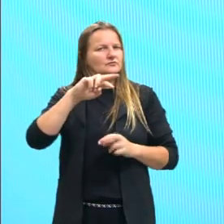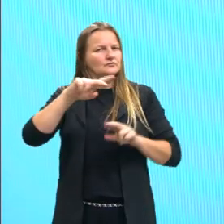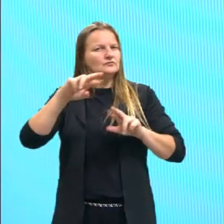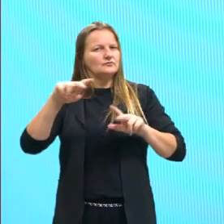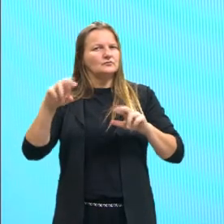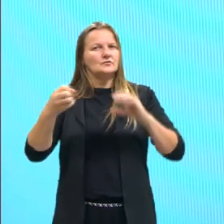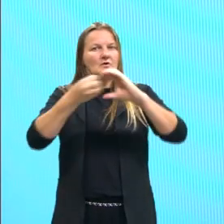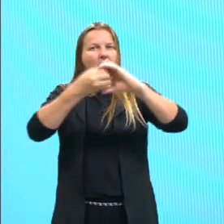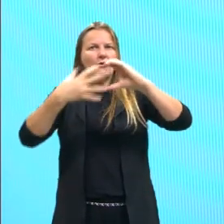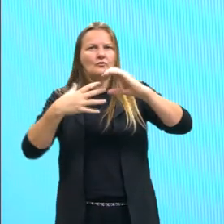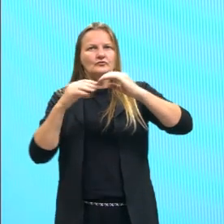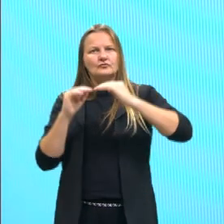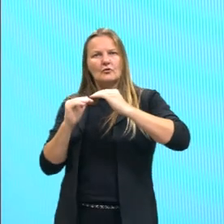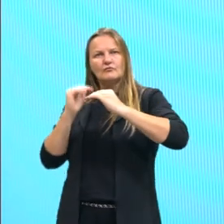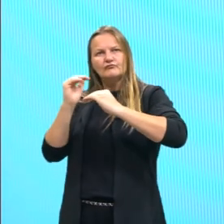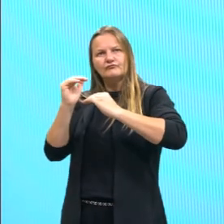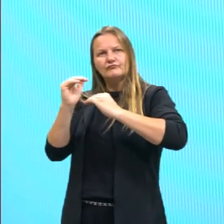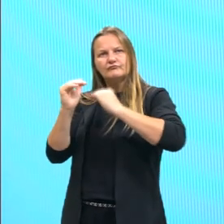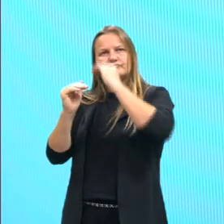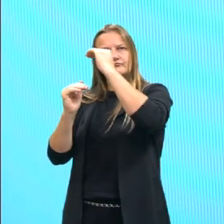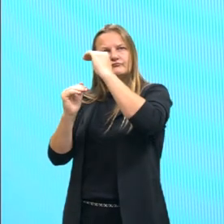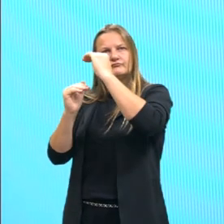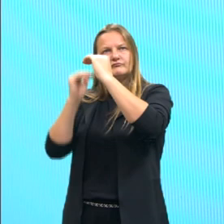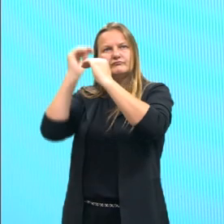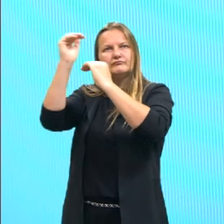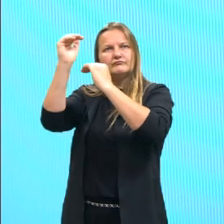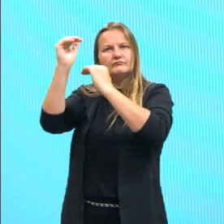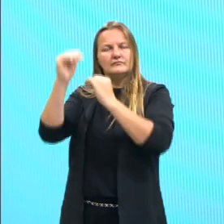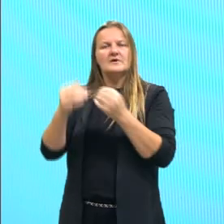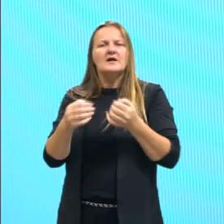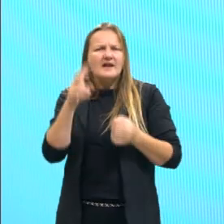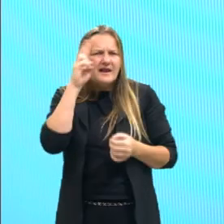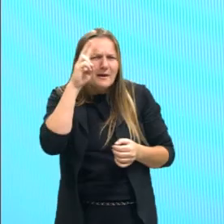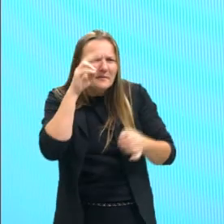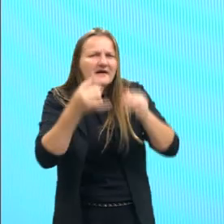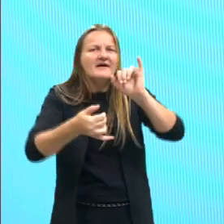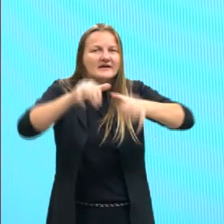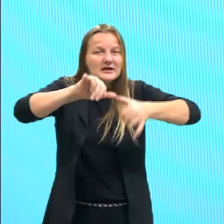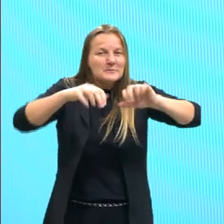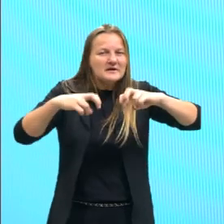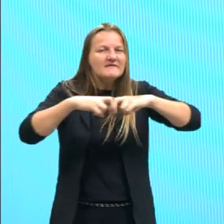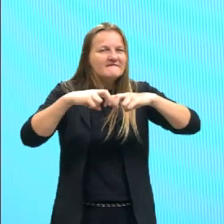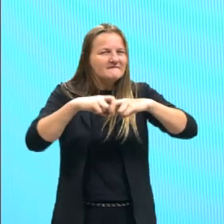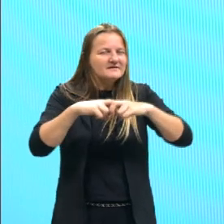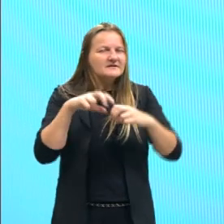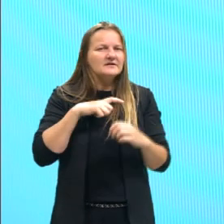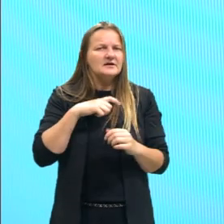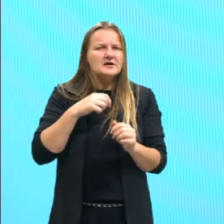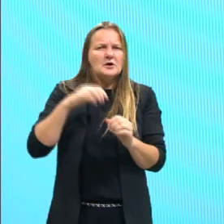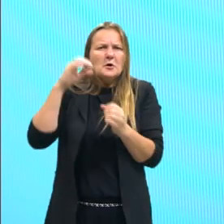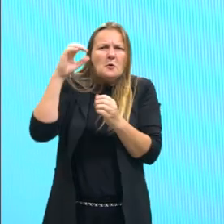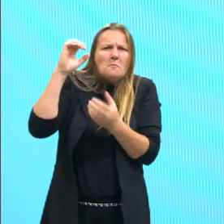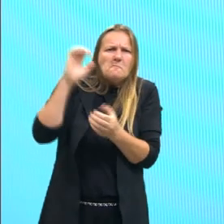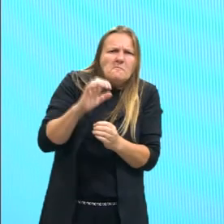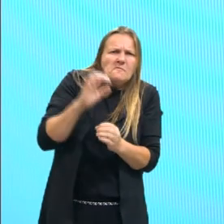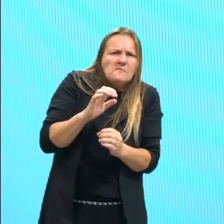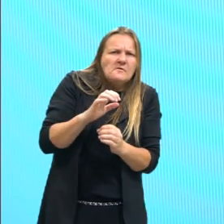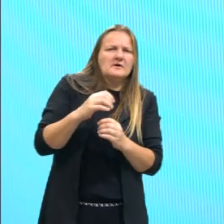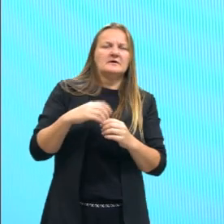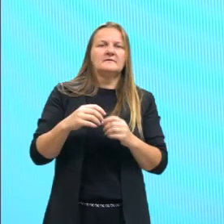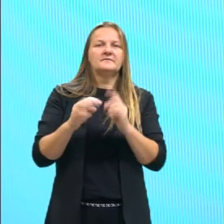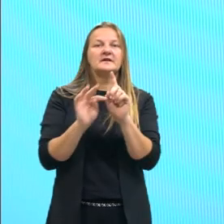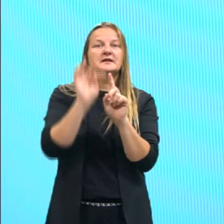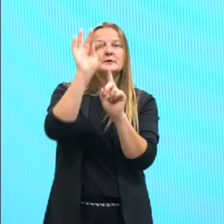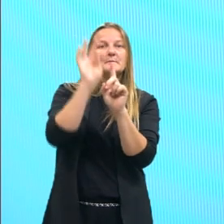alguns degraus, tá, lembra lá da química e da física, né, pressão, temperatura, né, quanto